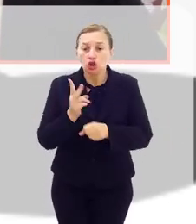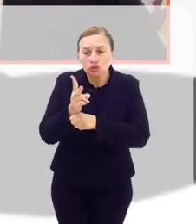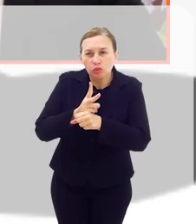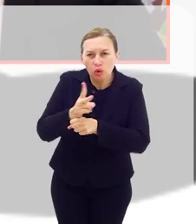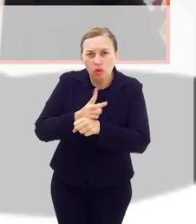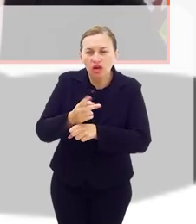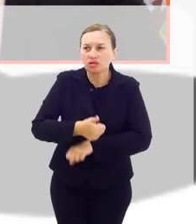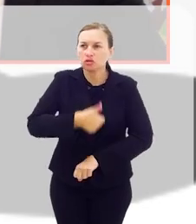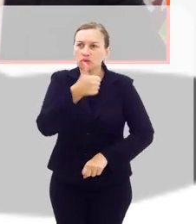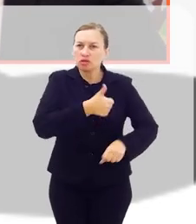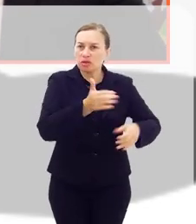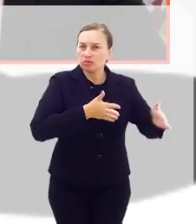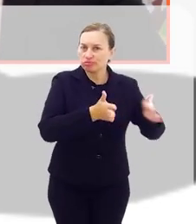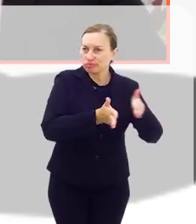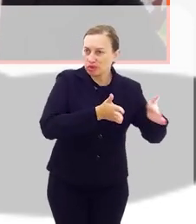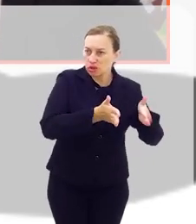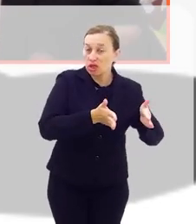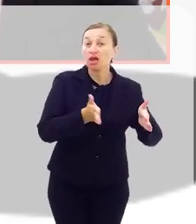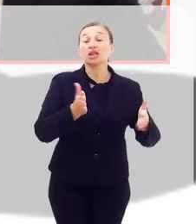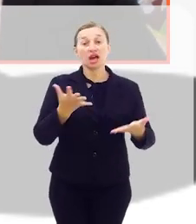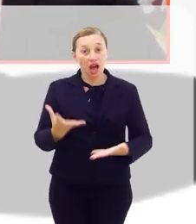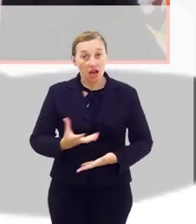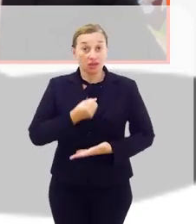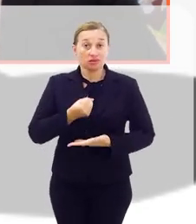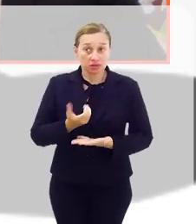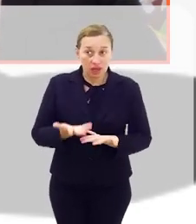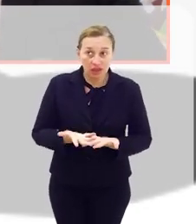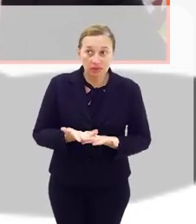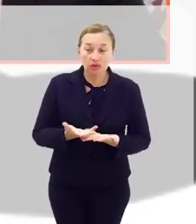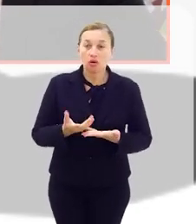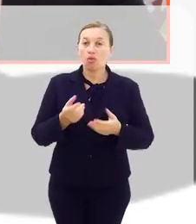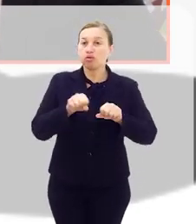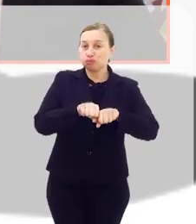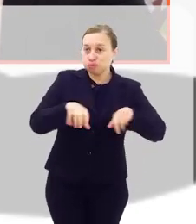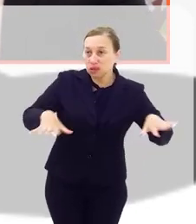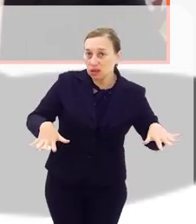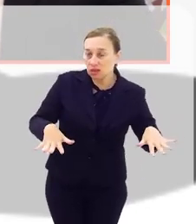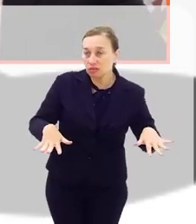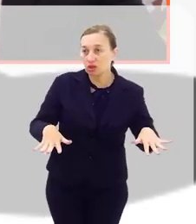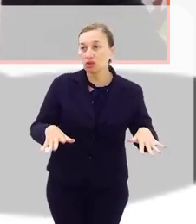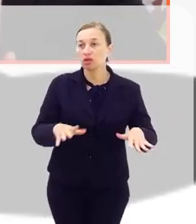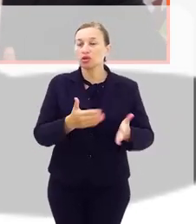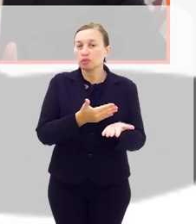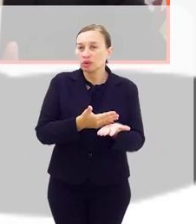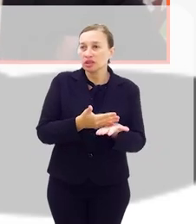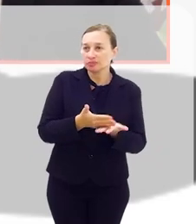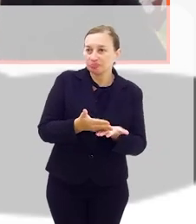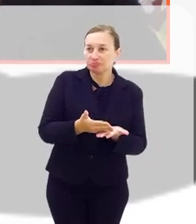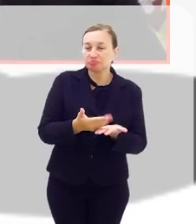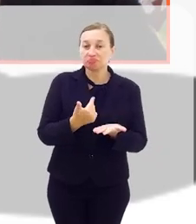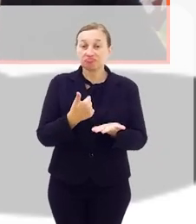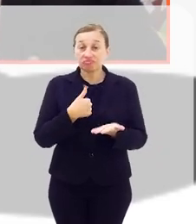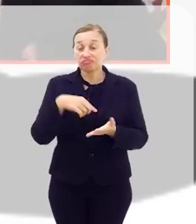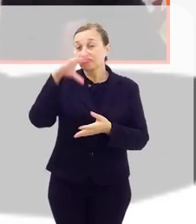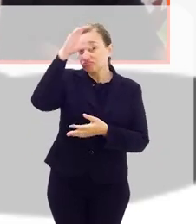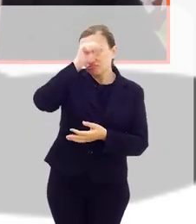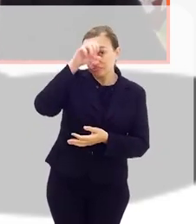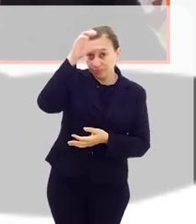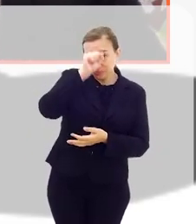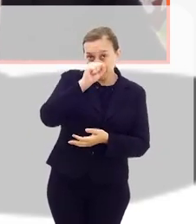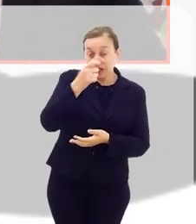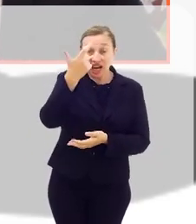nós procuramos no nosso primeiro mandato, até fomos surpreendidos com a pandemia, quando nós fomos surpreendidos que eu estava